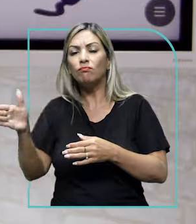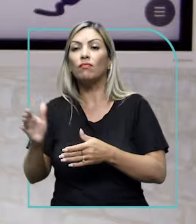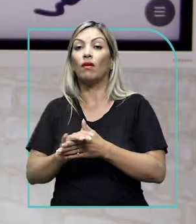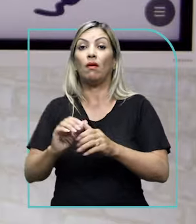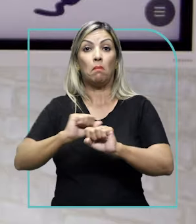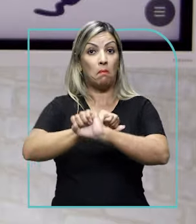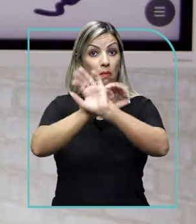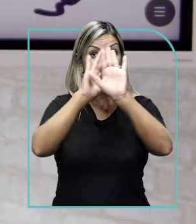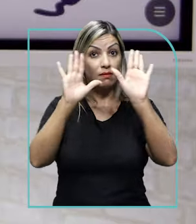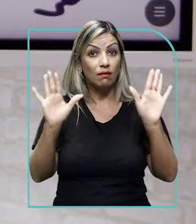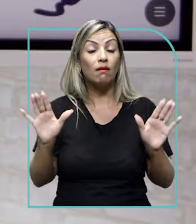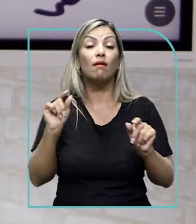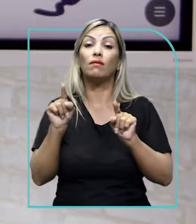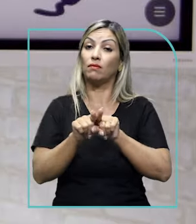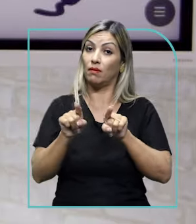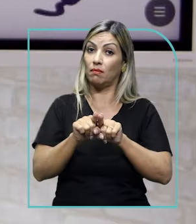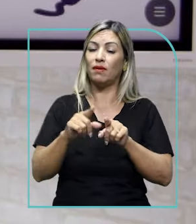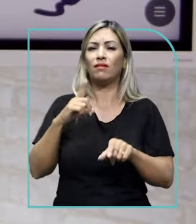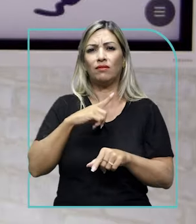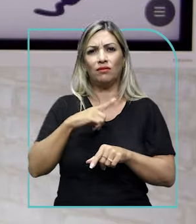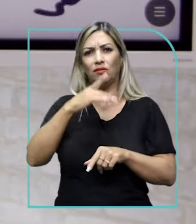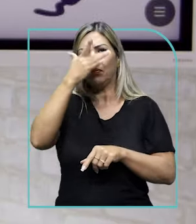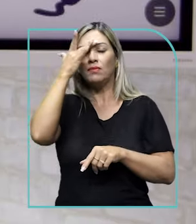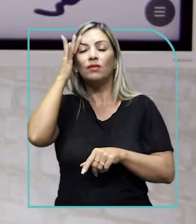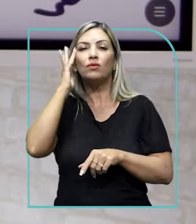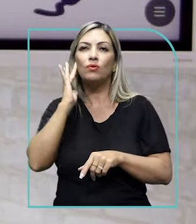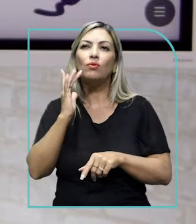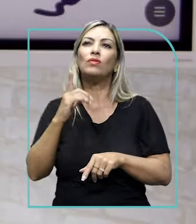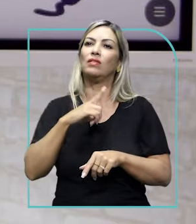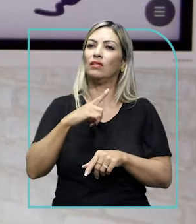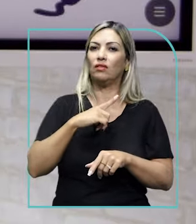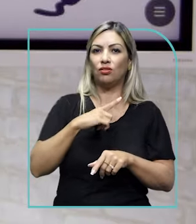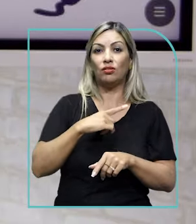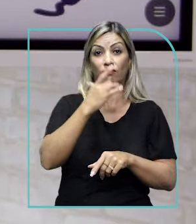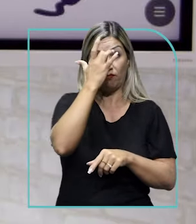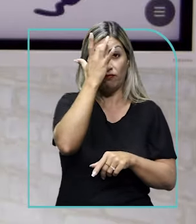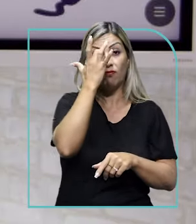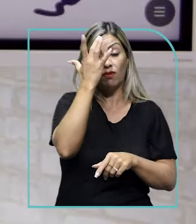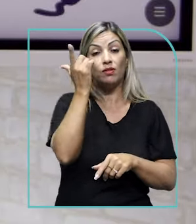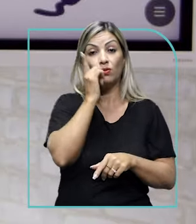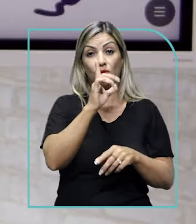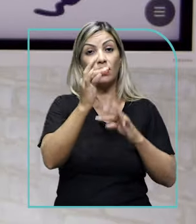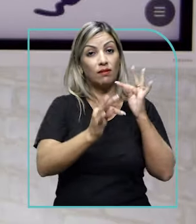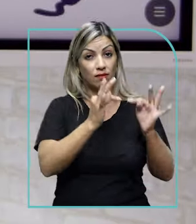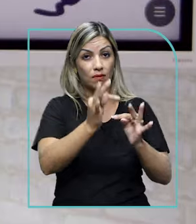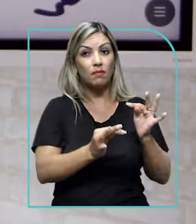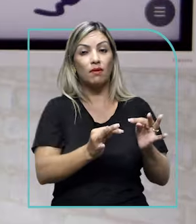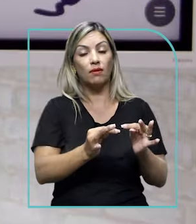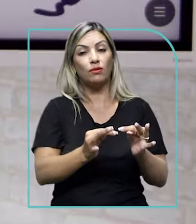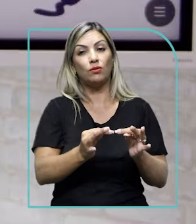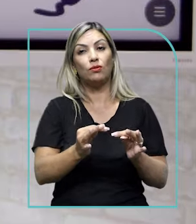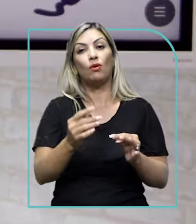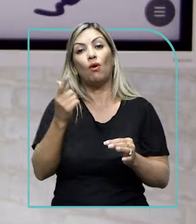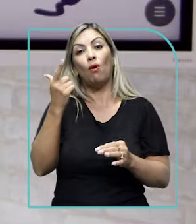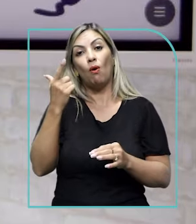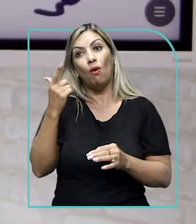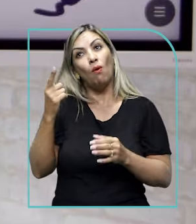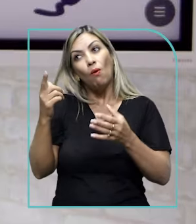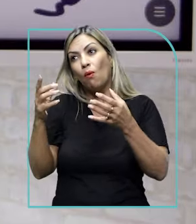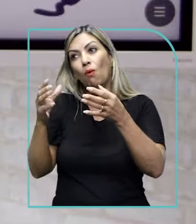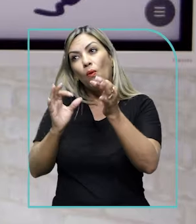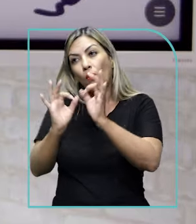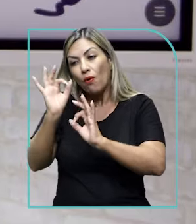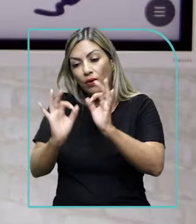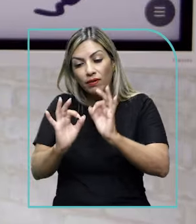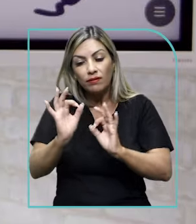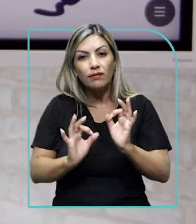clara porque existiam pessoas que iam ter facilidade de sobrevivência, existia uma